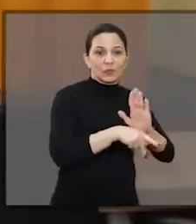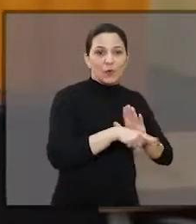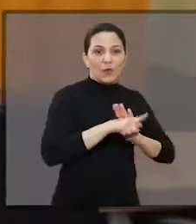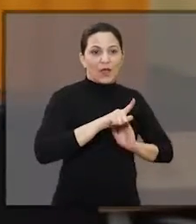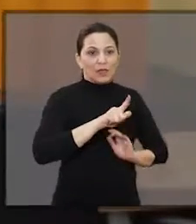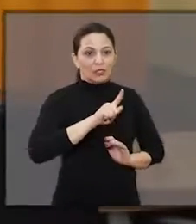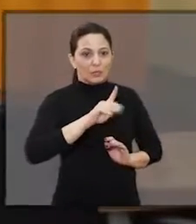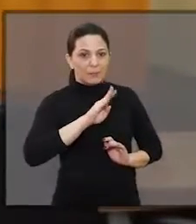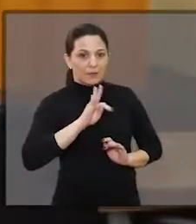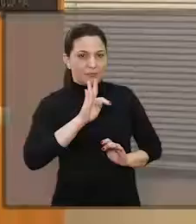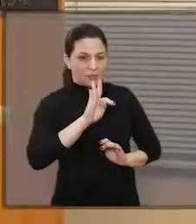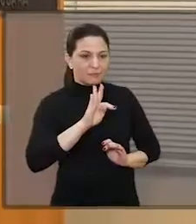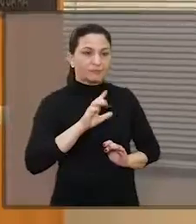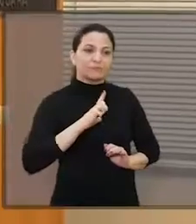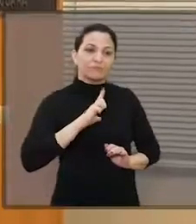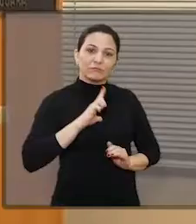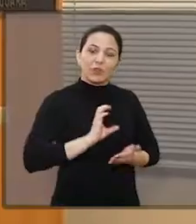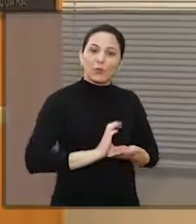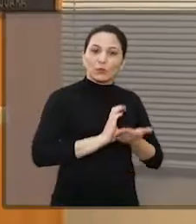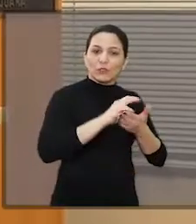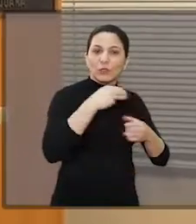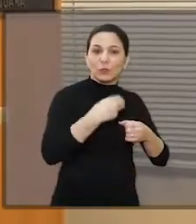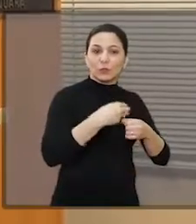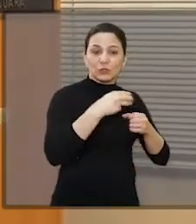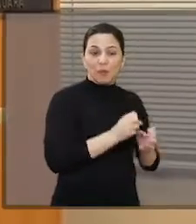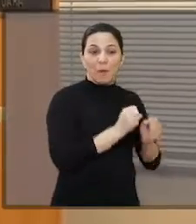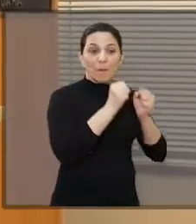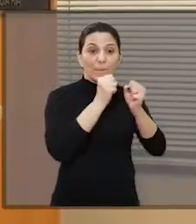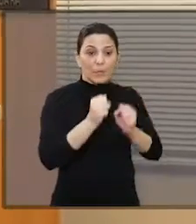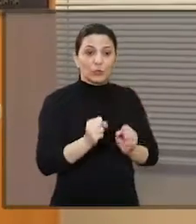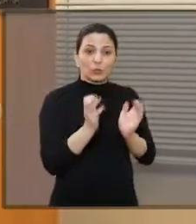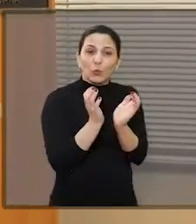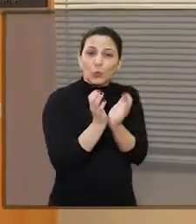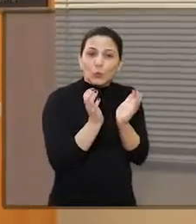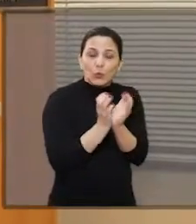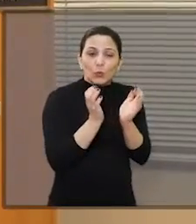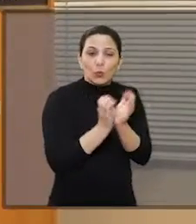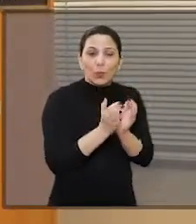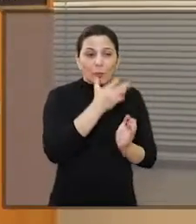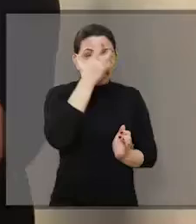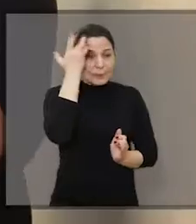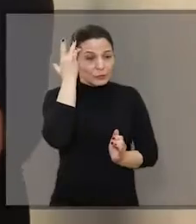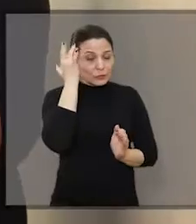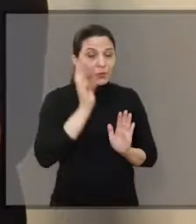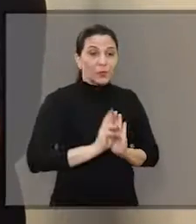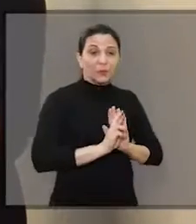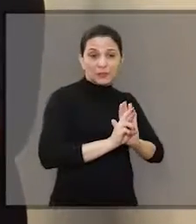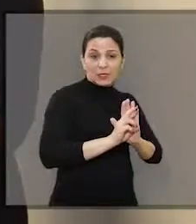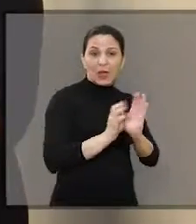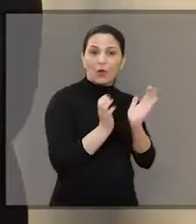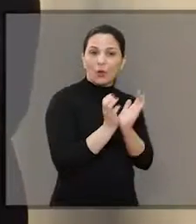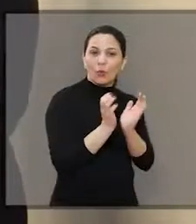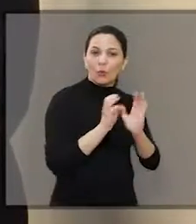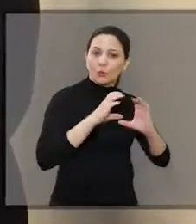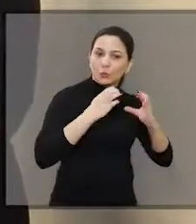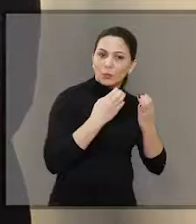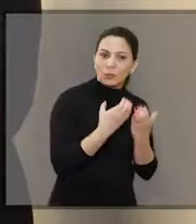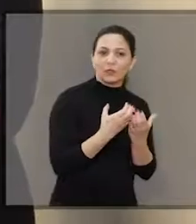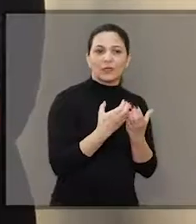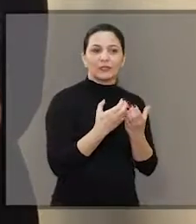E o conselho também, municipal, que foi empossado, os conselheiros, para a gente conseguir